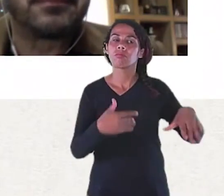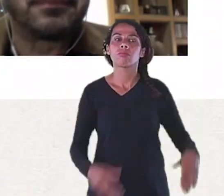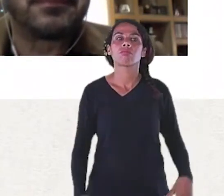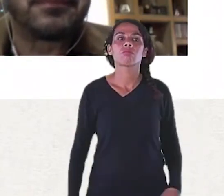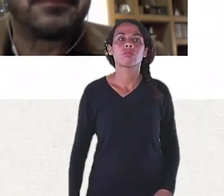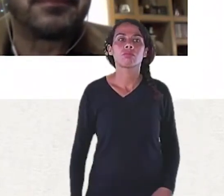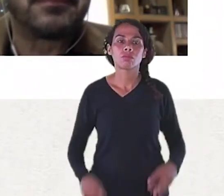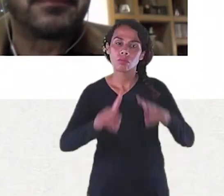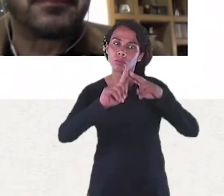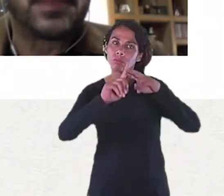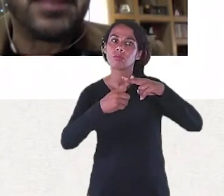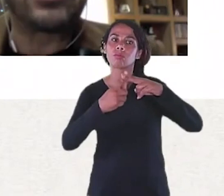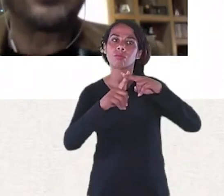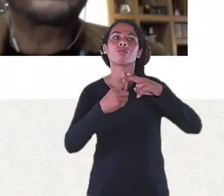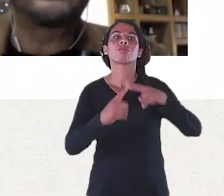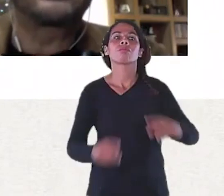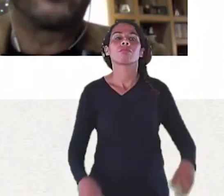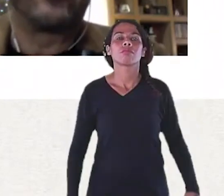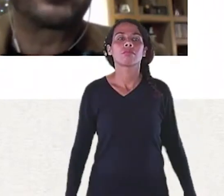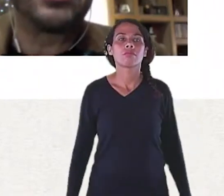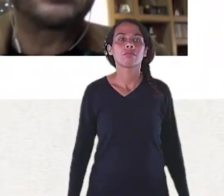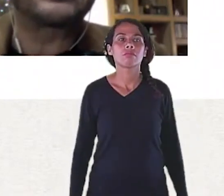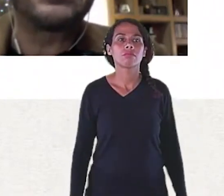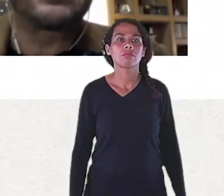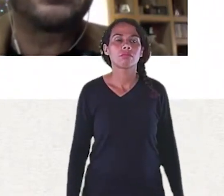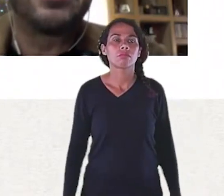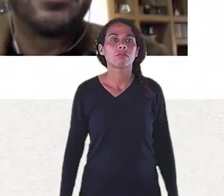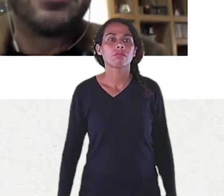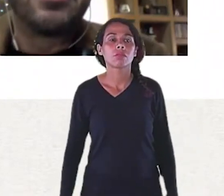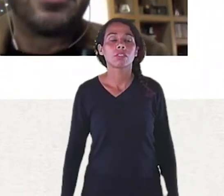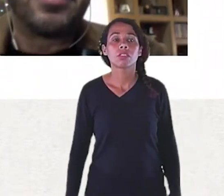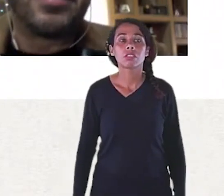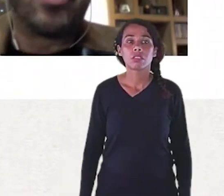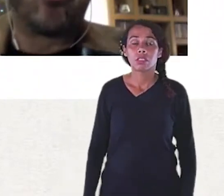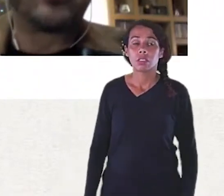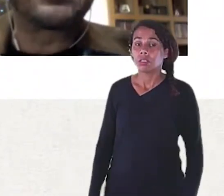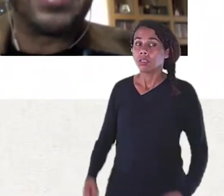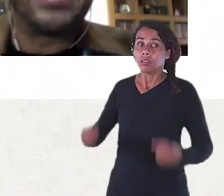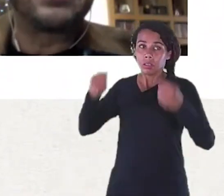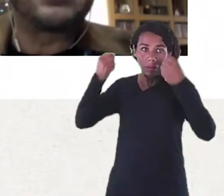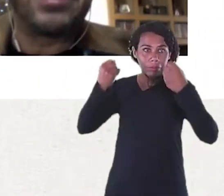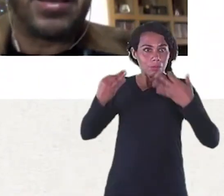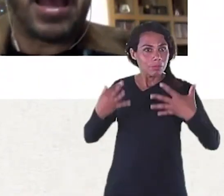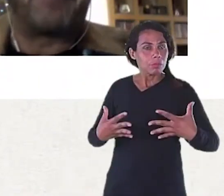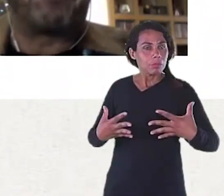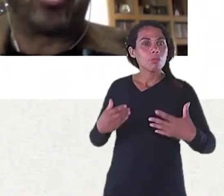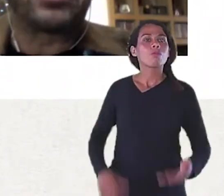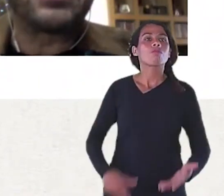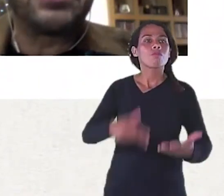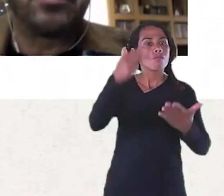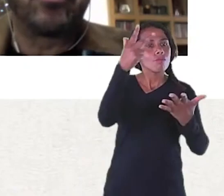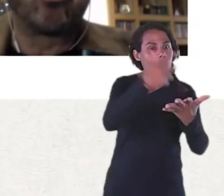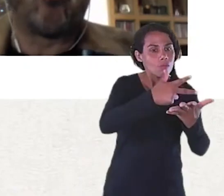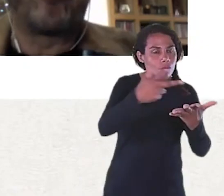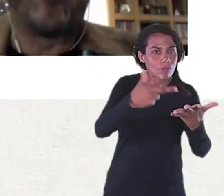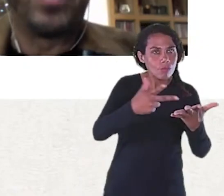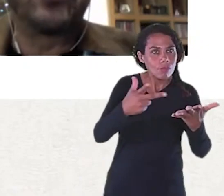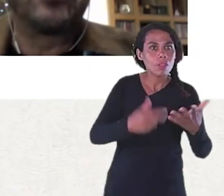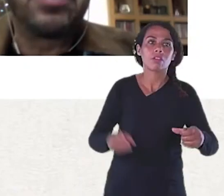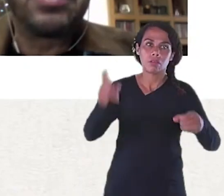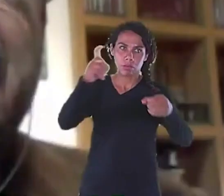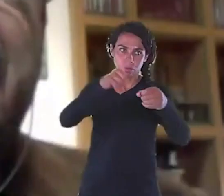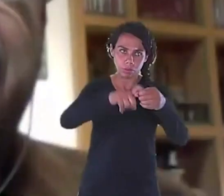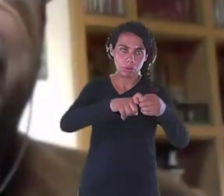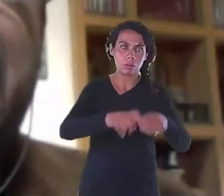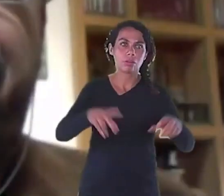ele volta Então em síntese, Afonso Em síntese O design seria a prótese Do corpo